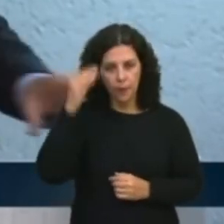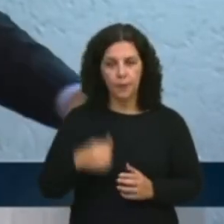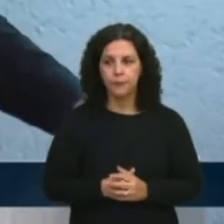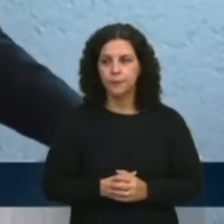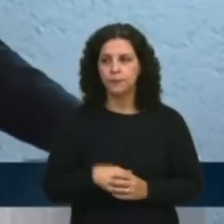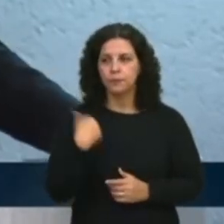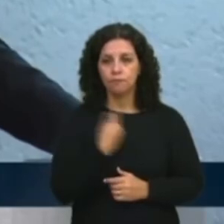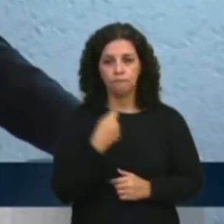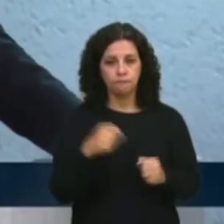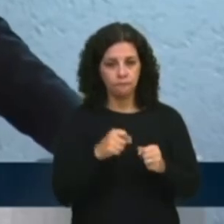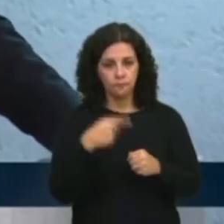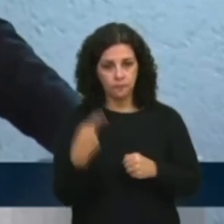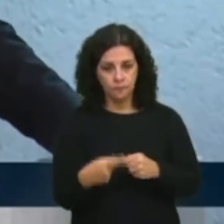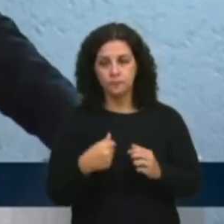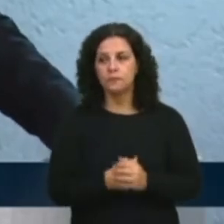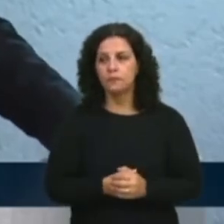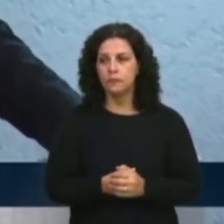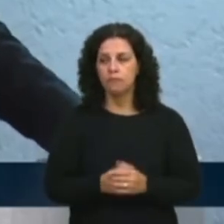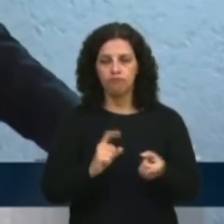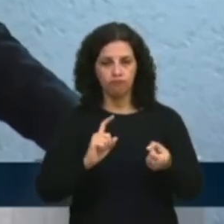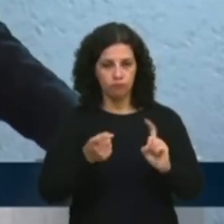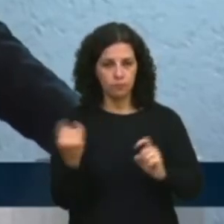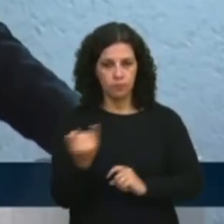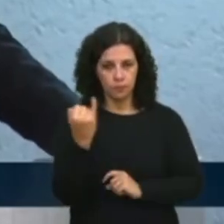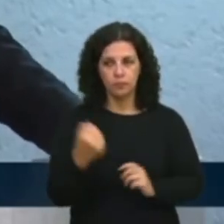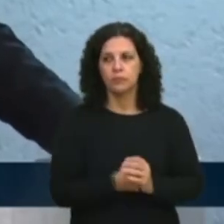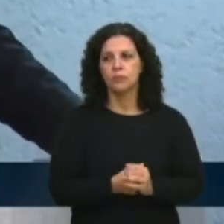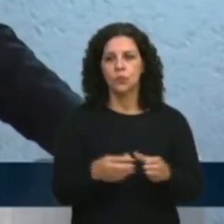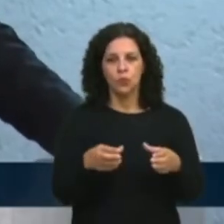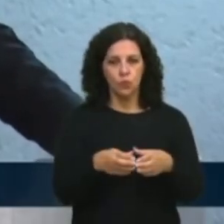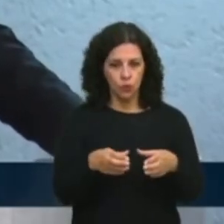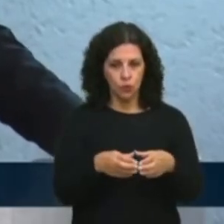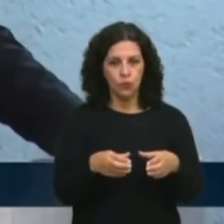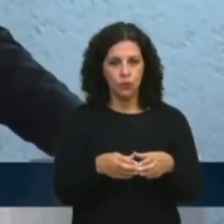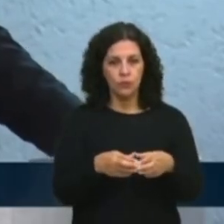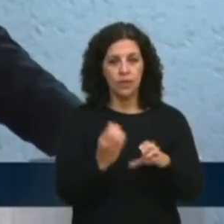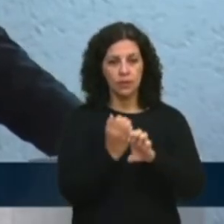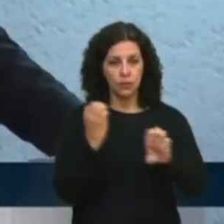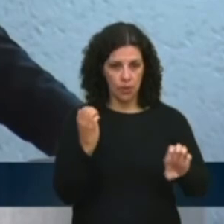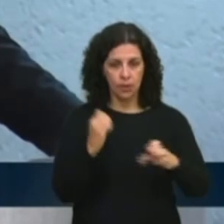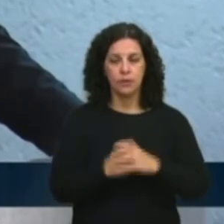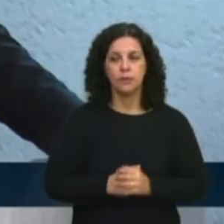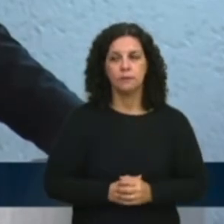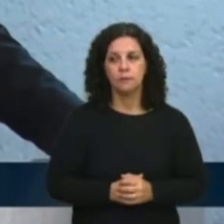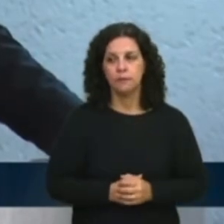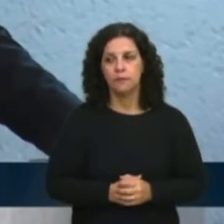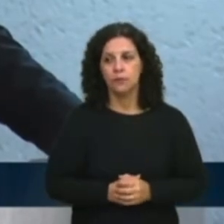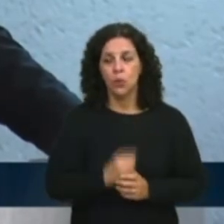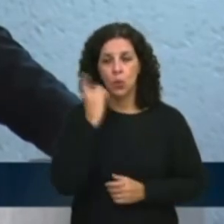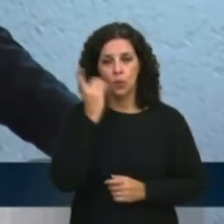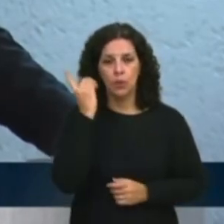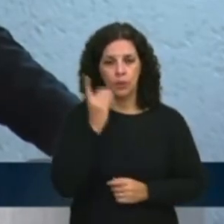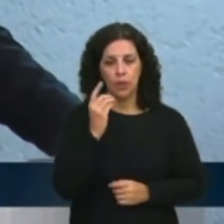foi realizada uma importante reunião da Frente Parlamentar e das Engenharias. O